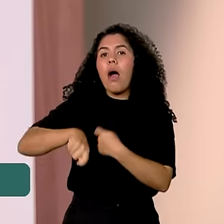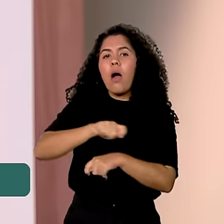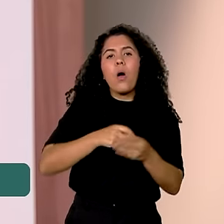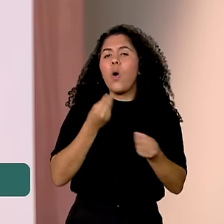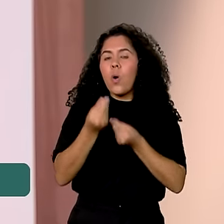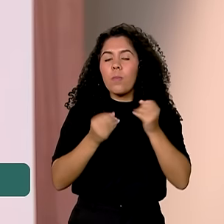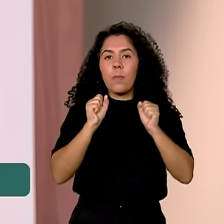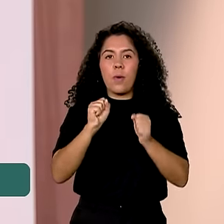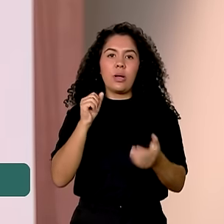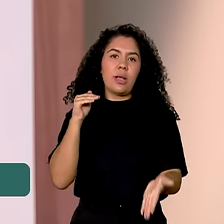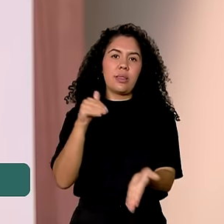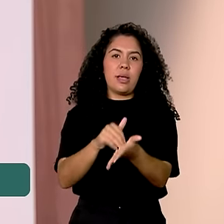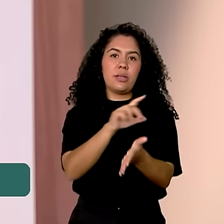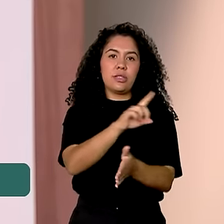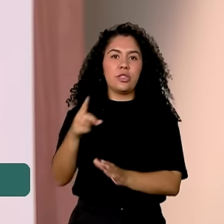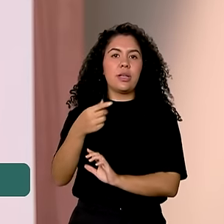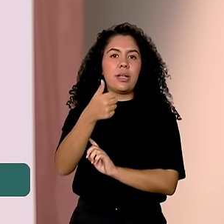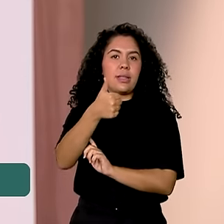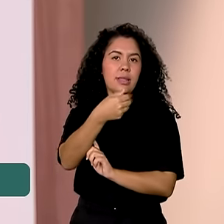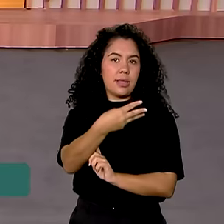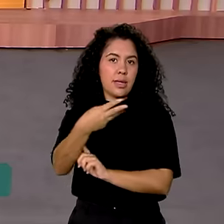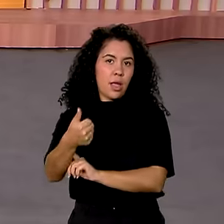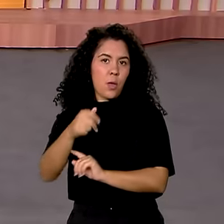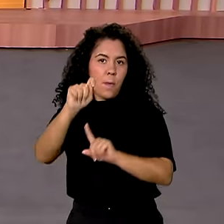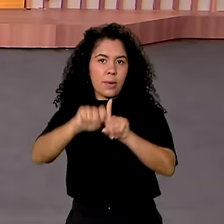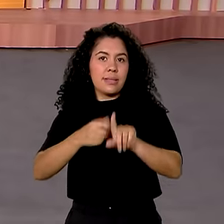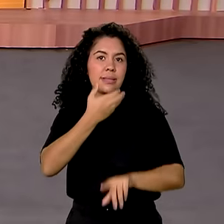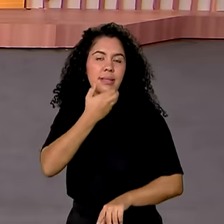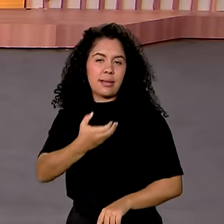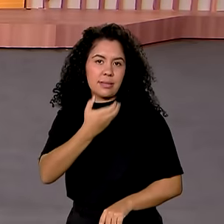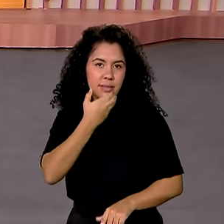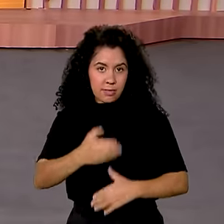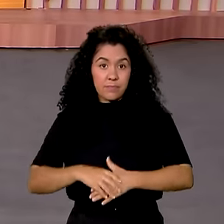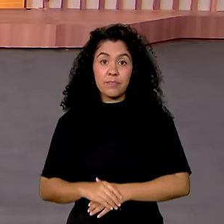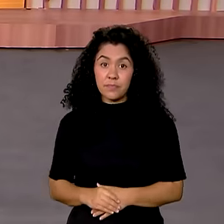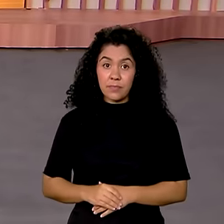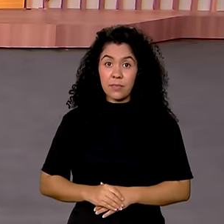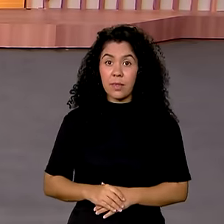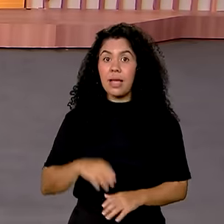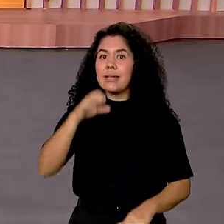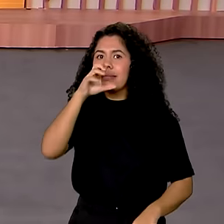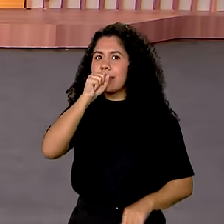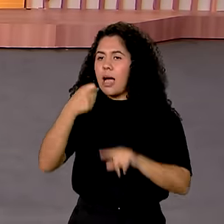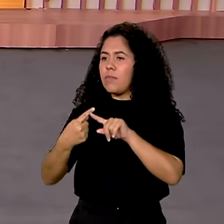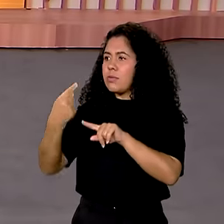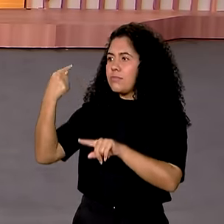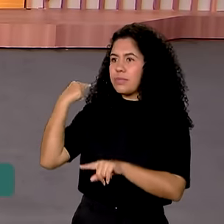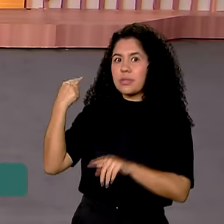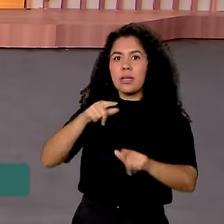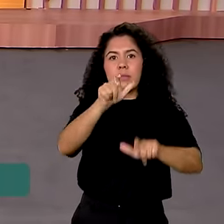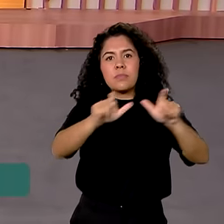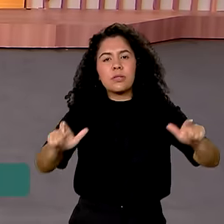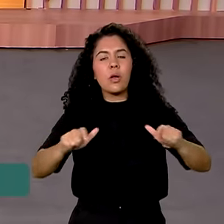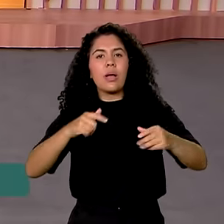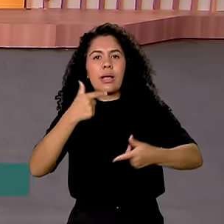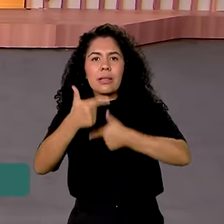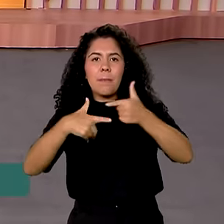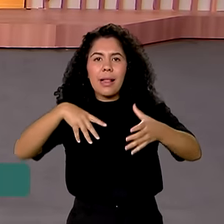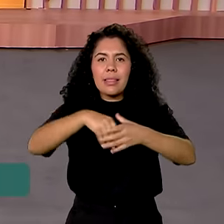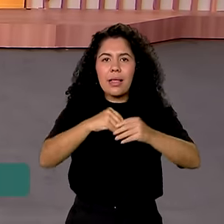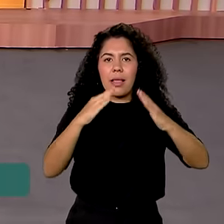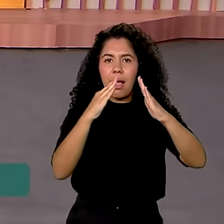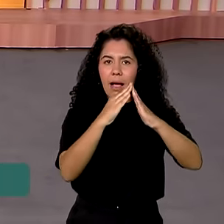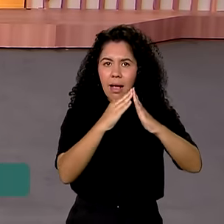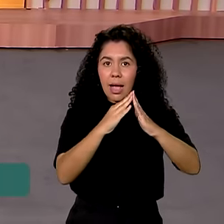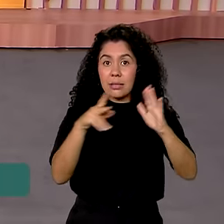feitas até 31 de dezembro deste ano. E desde o último sábado, os trabalhadores domésticos do Rio Grande do